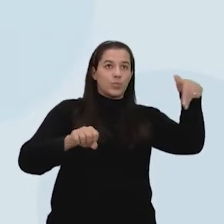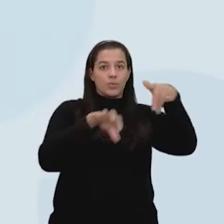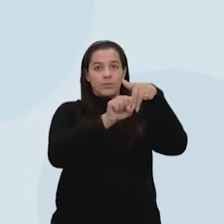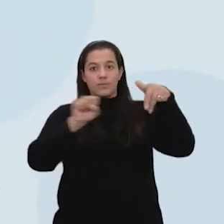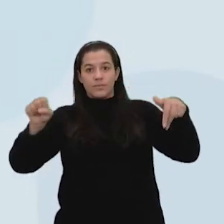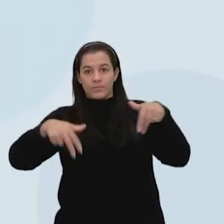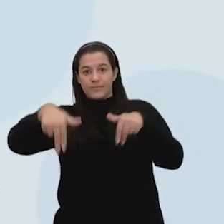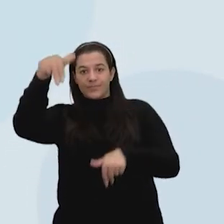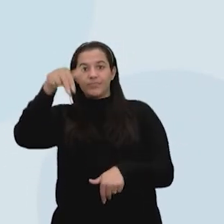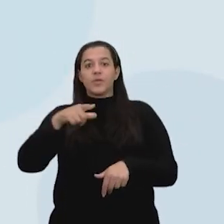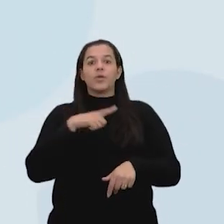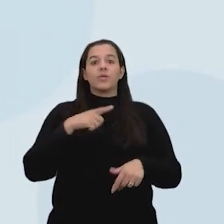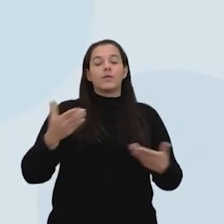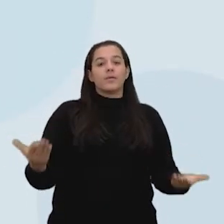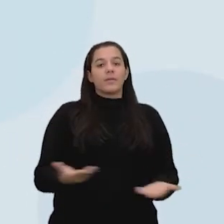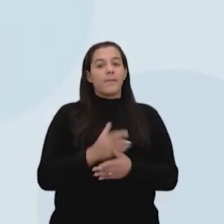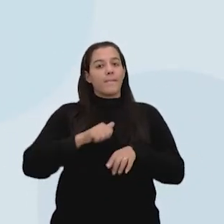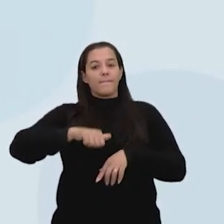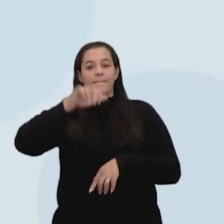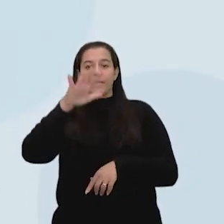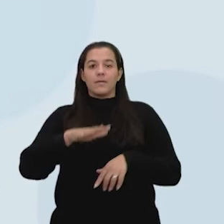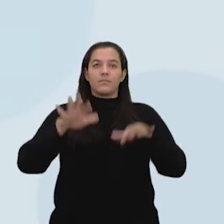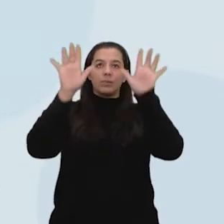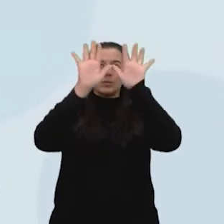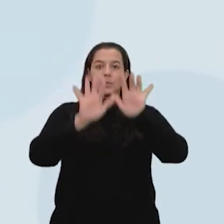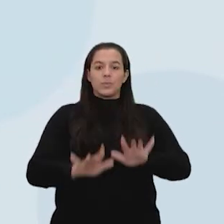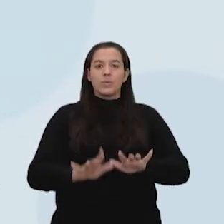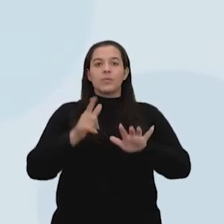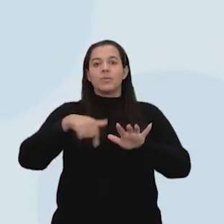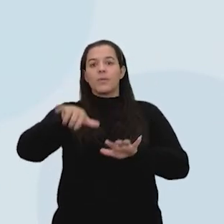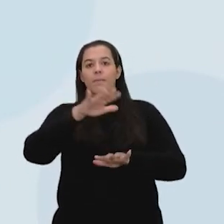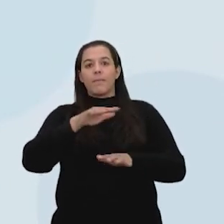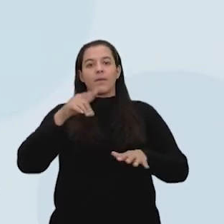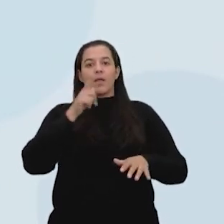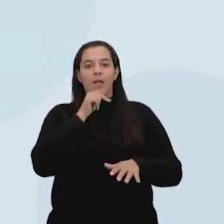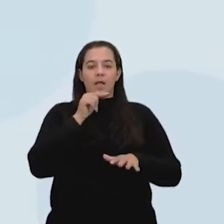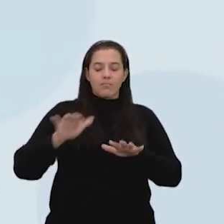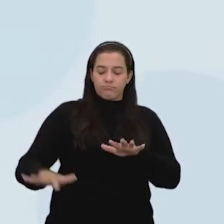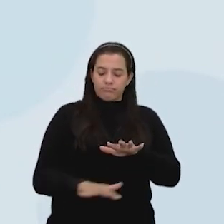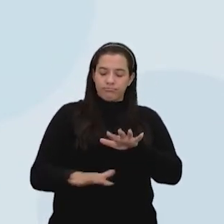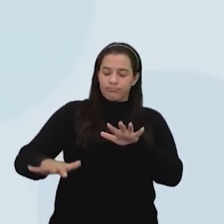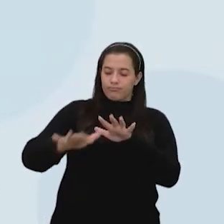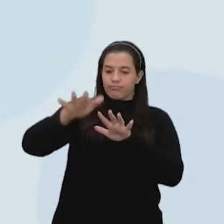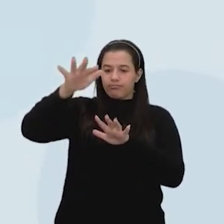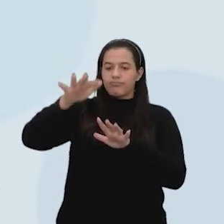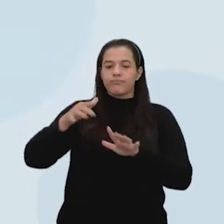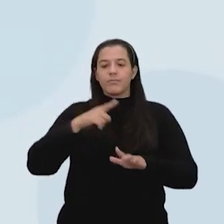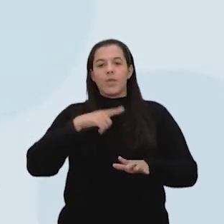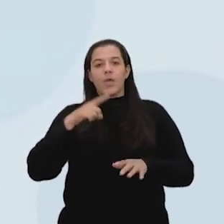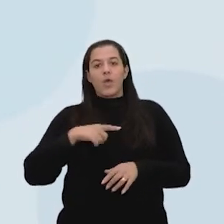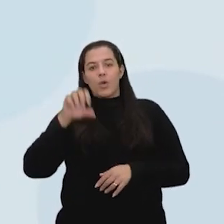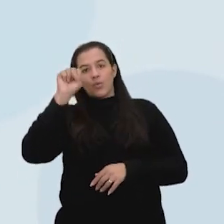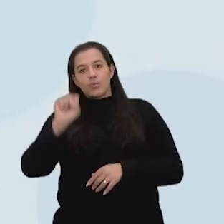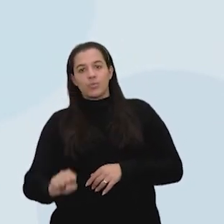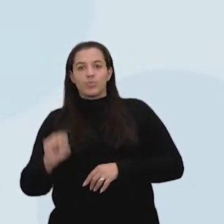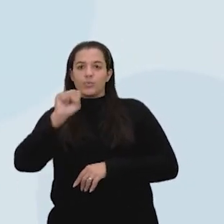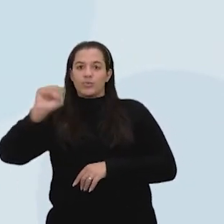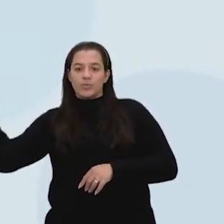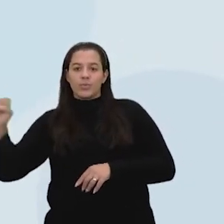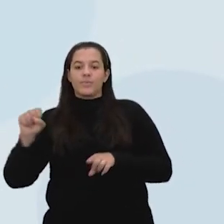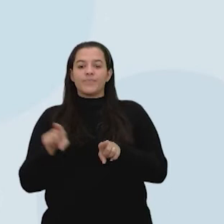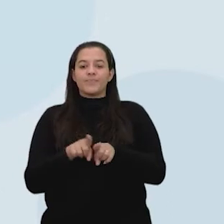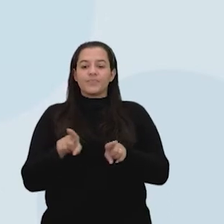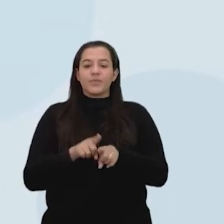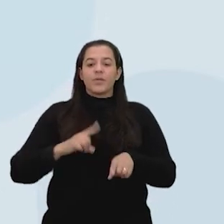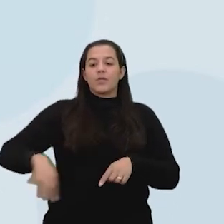norte. A região que está mais afetada por essa estiagem, do ponto de vista de nível de água nos reservatórios, é o sul-sudeste. Eu acredito que nós